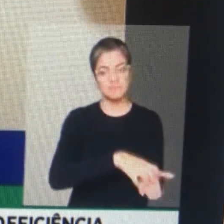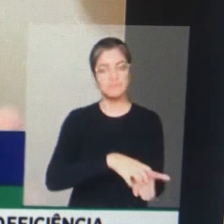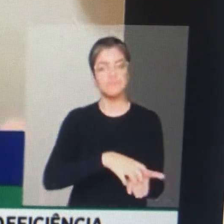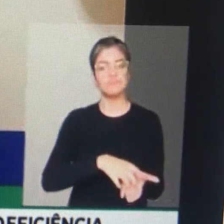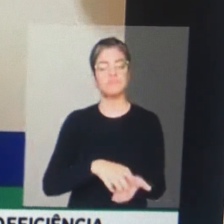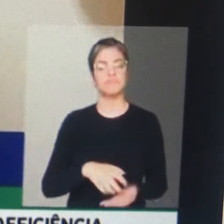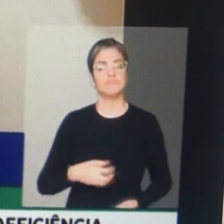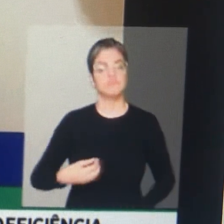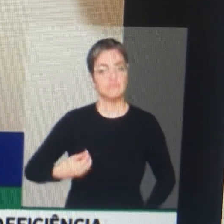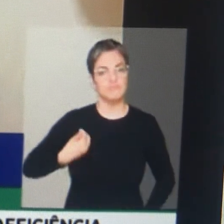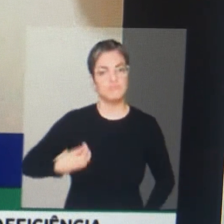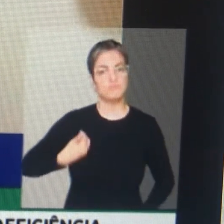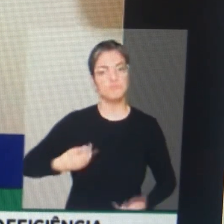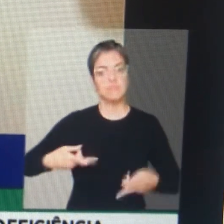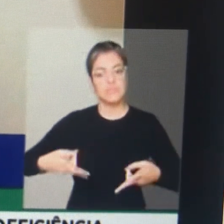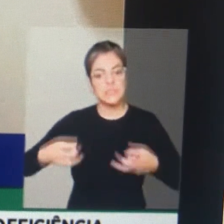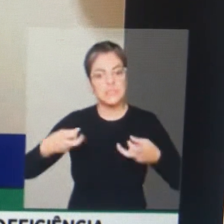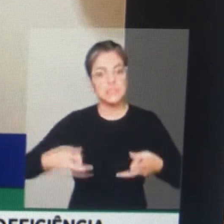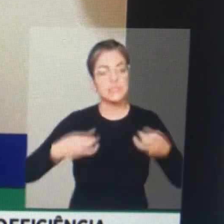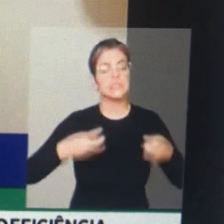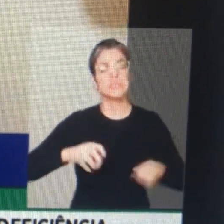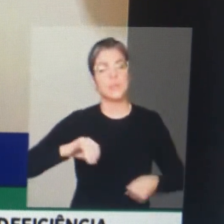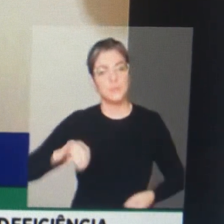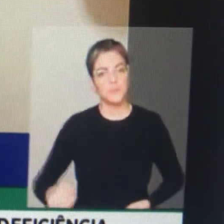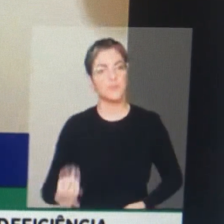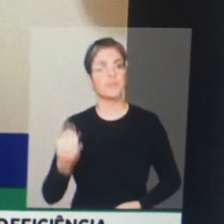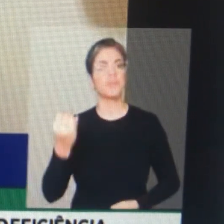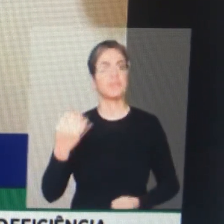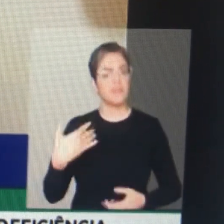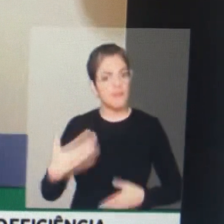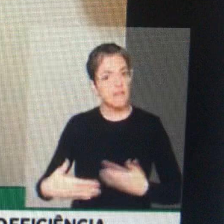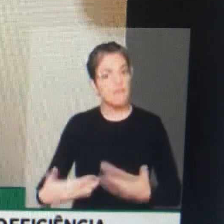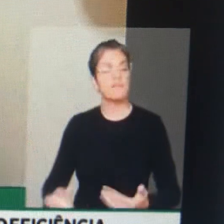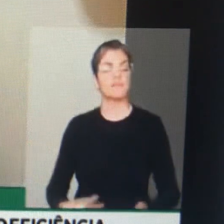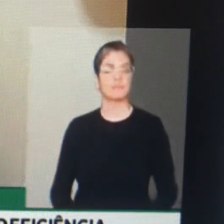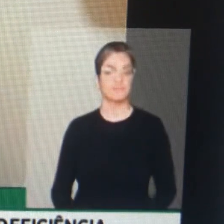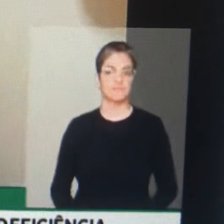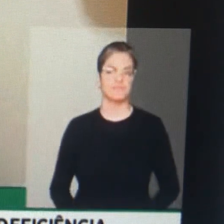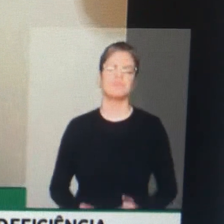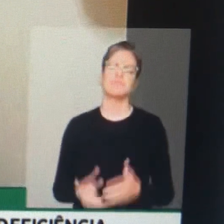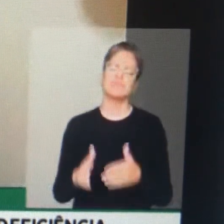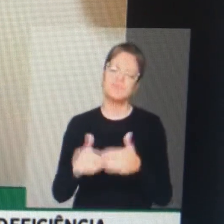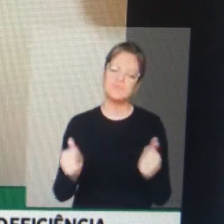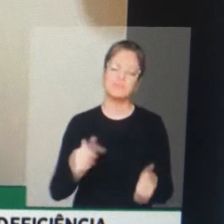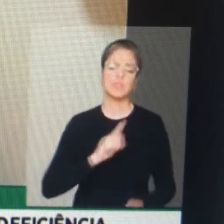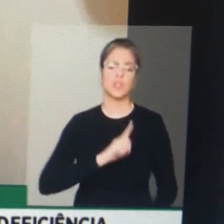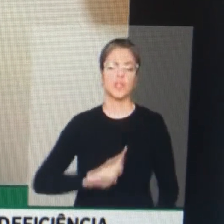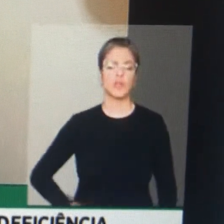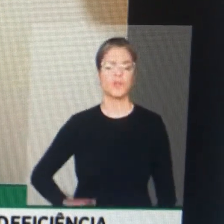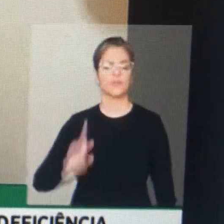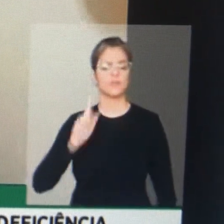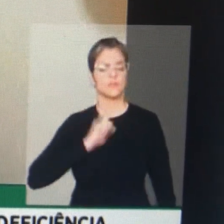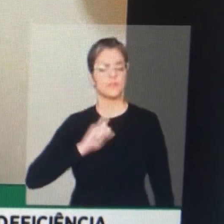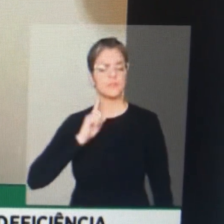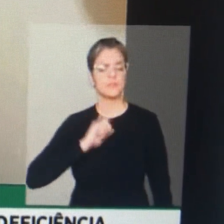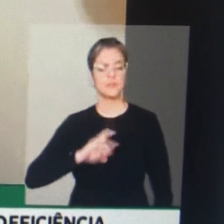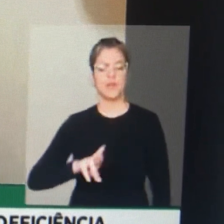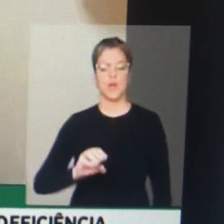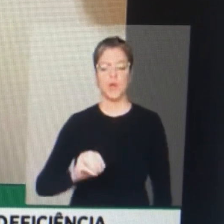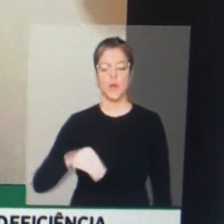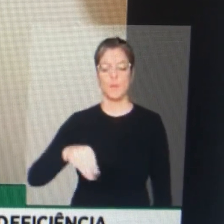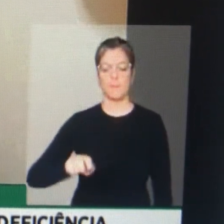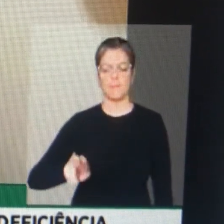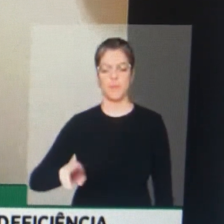a exploração, aproveitamento do lítio. E recorra ao governador de Minas Gerais, governador Romeu Zeno,